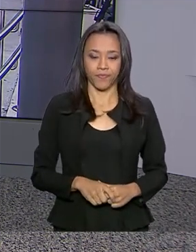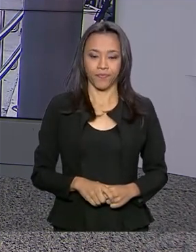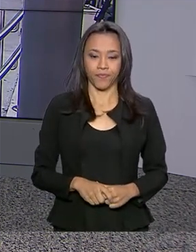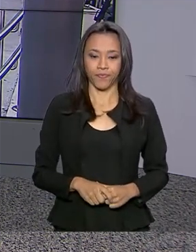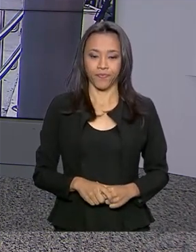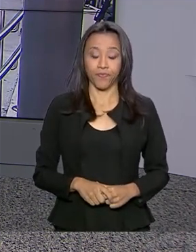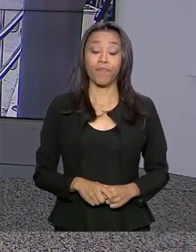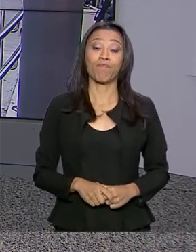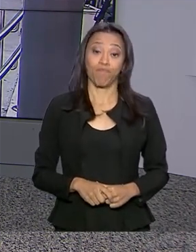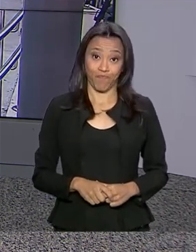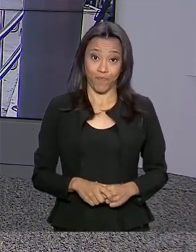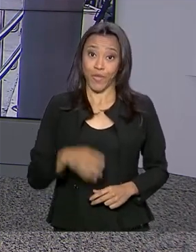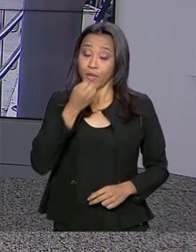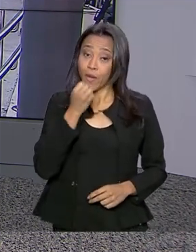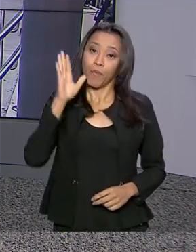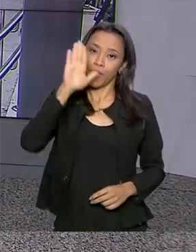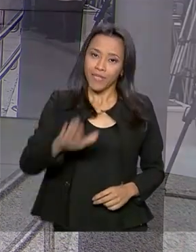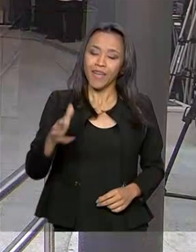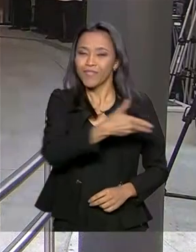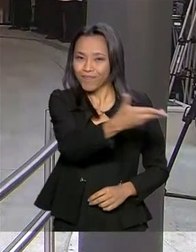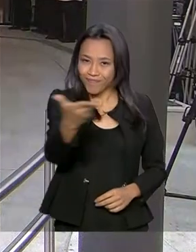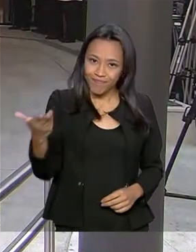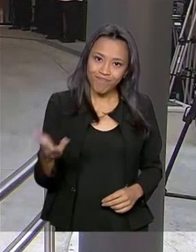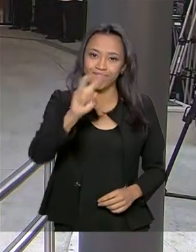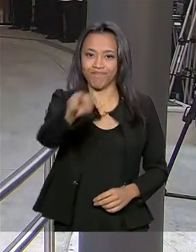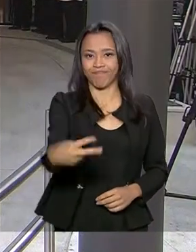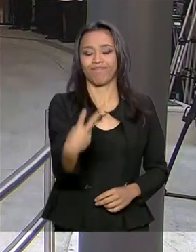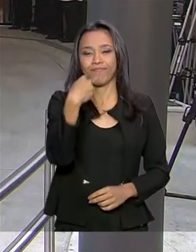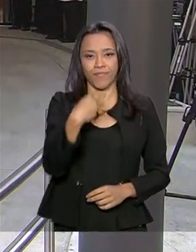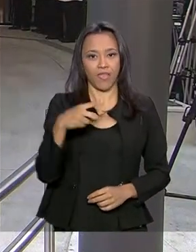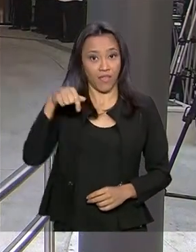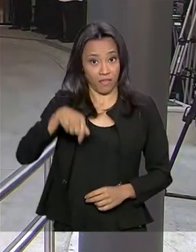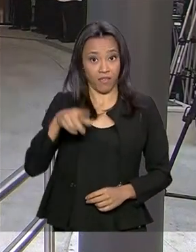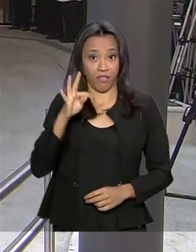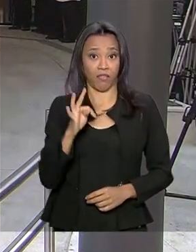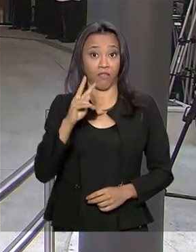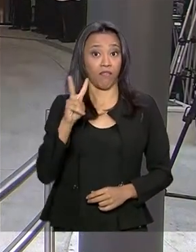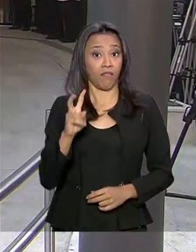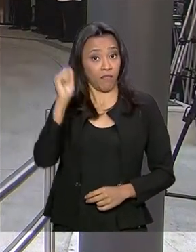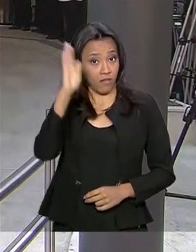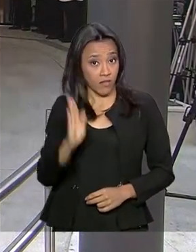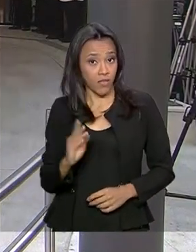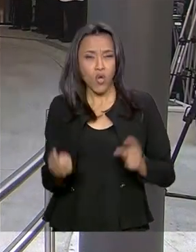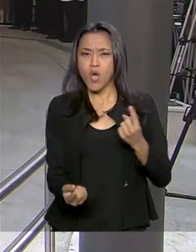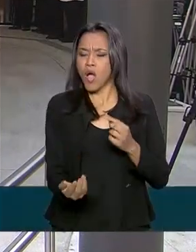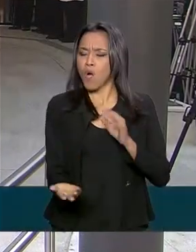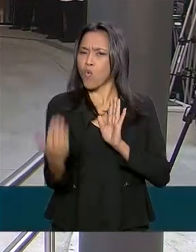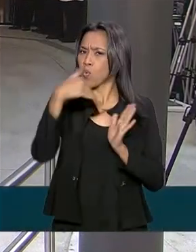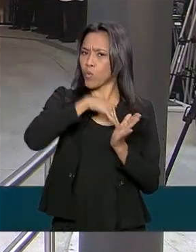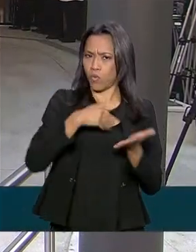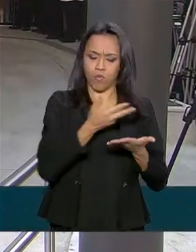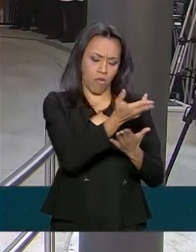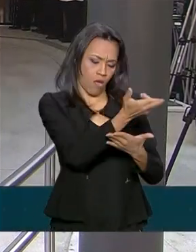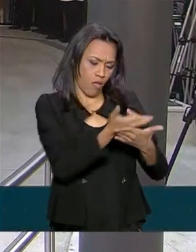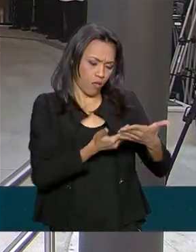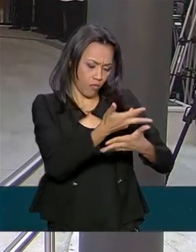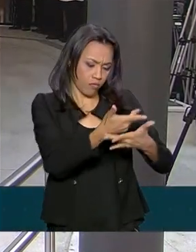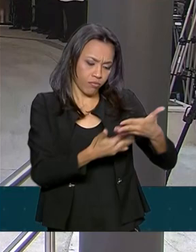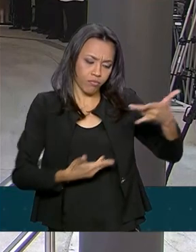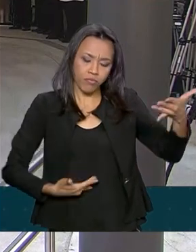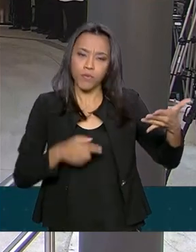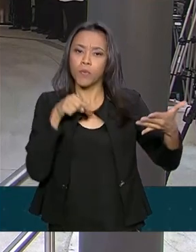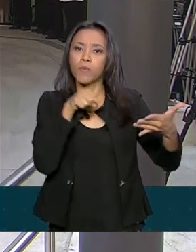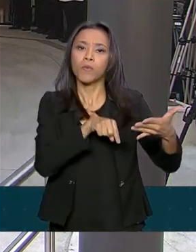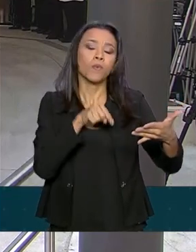Boa tarde, Lilian, boa tarde a todos que acompanham a programação da TV Brasil. O último boletim médico divulgado pela equipe do